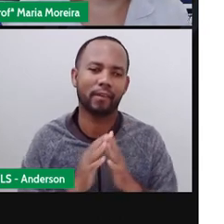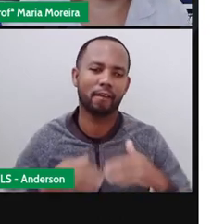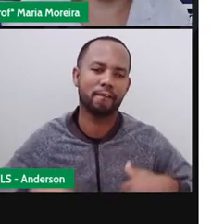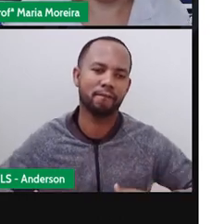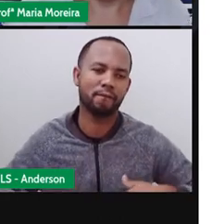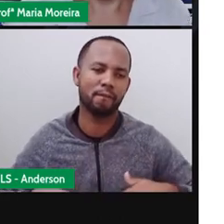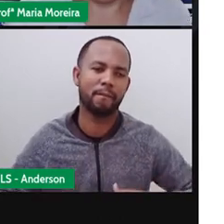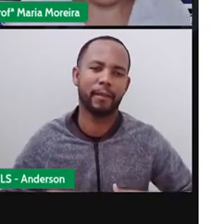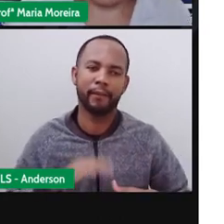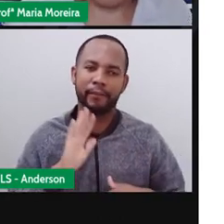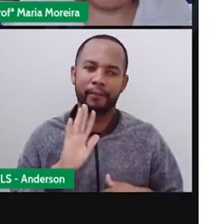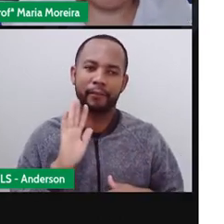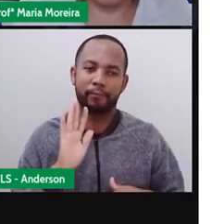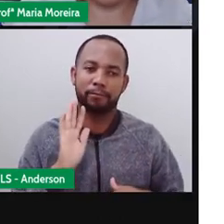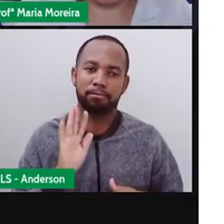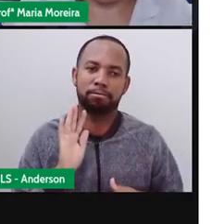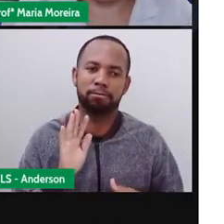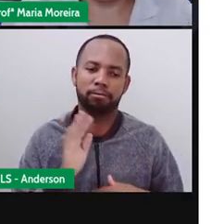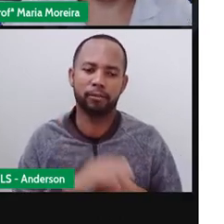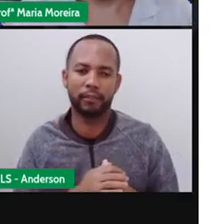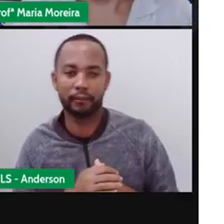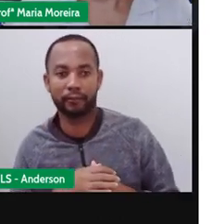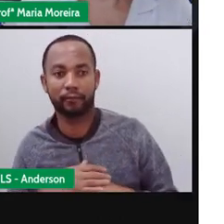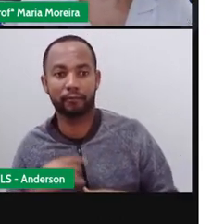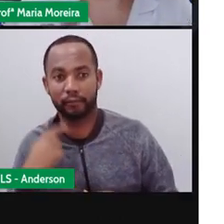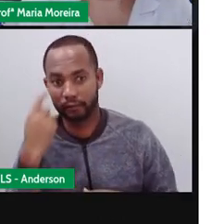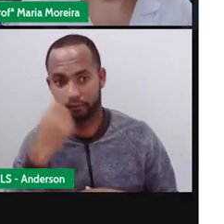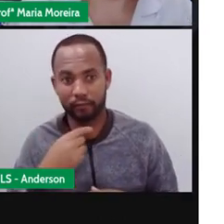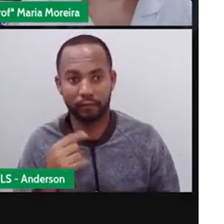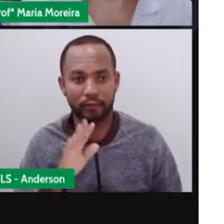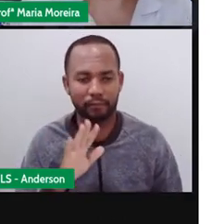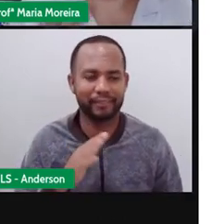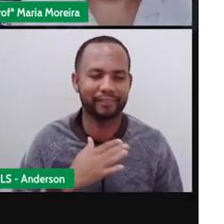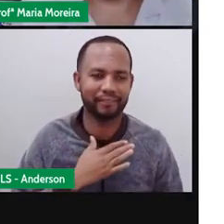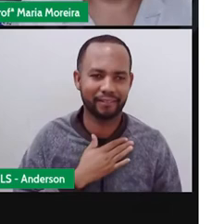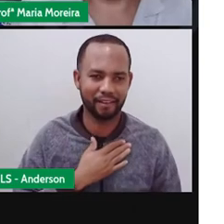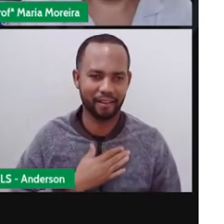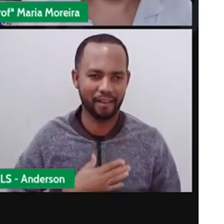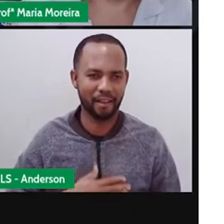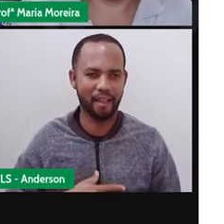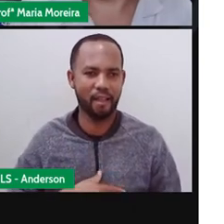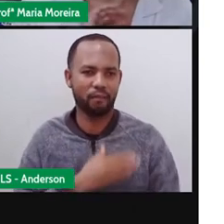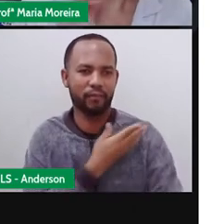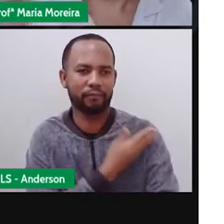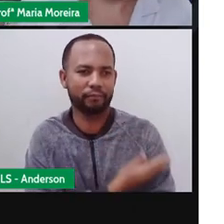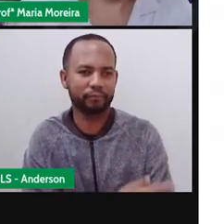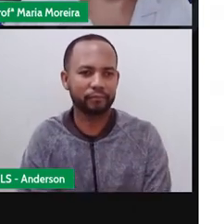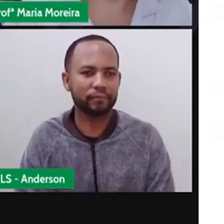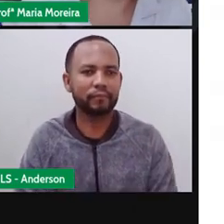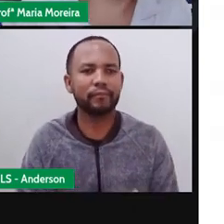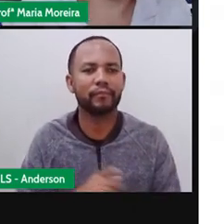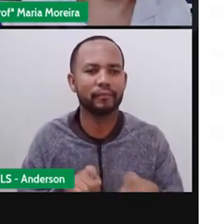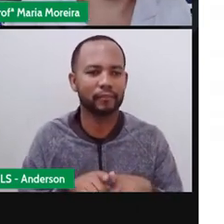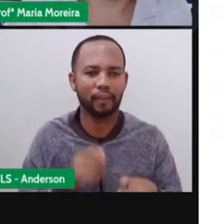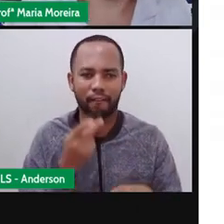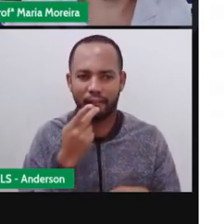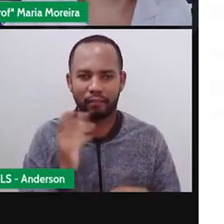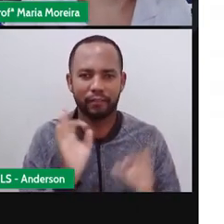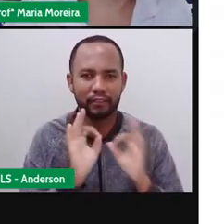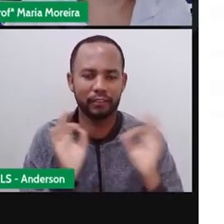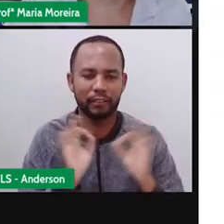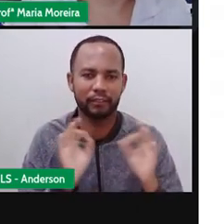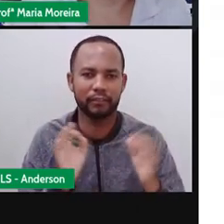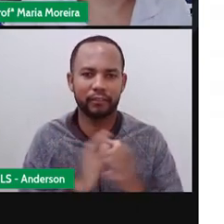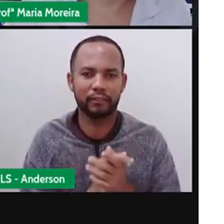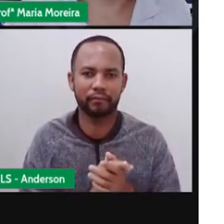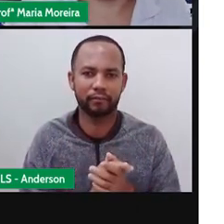estômago roncando. Que é assim que a gente ficou, a gente tá com fome. Mas educadamente, né, a cegonha, muito educada, não disse nada. E aí